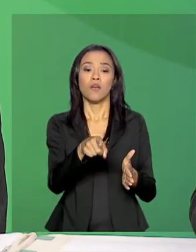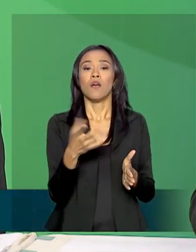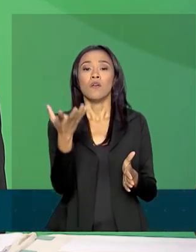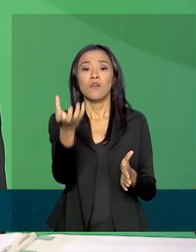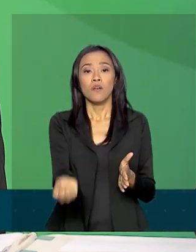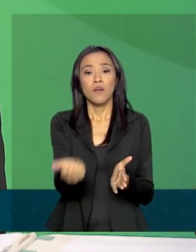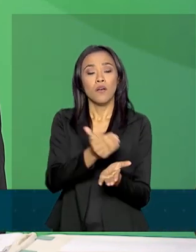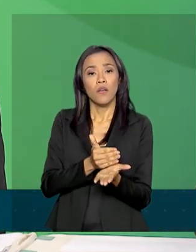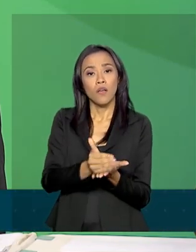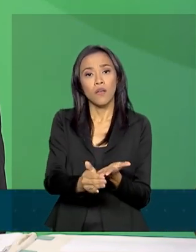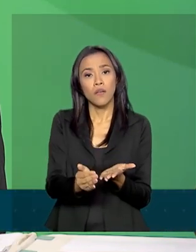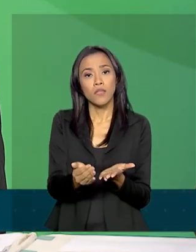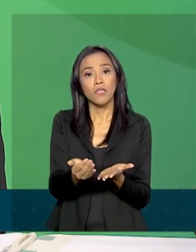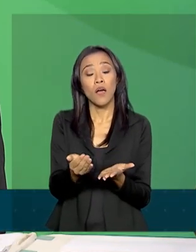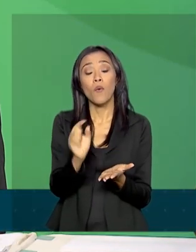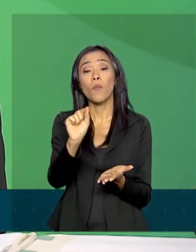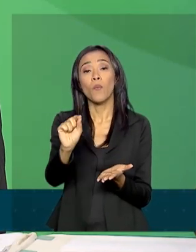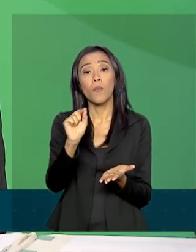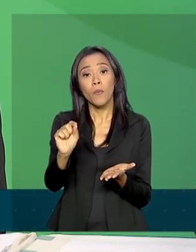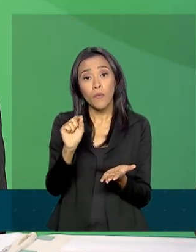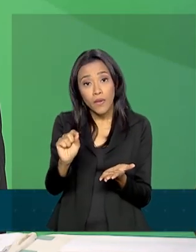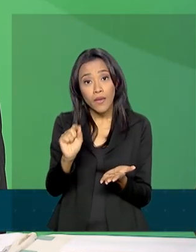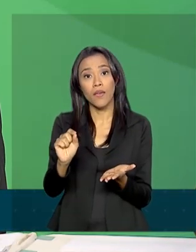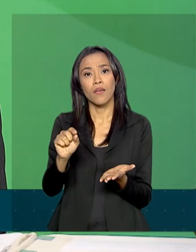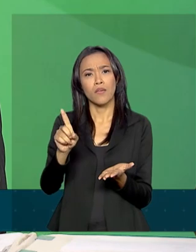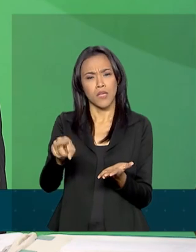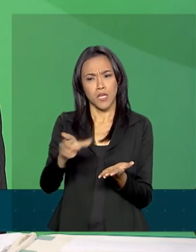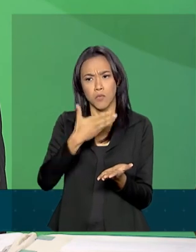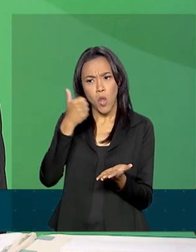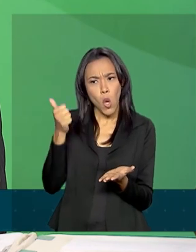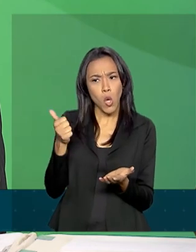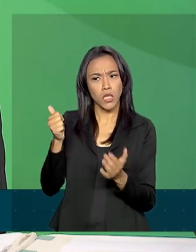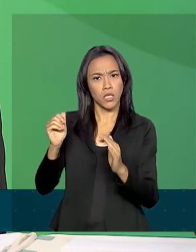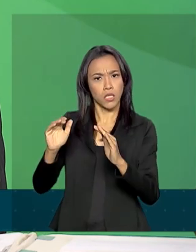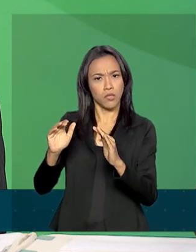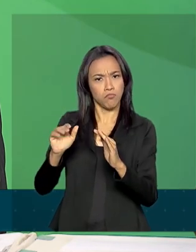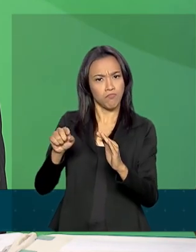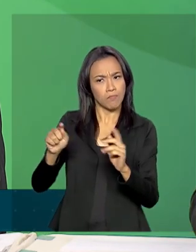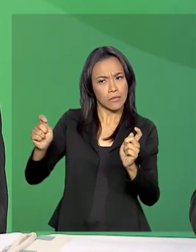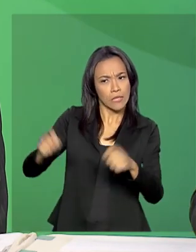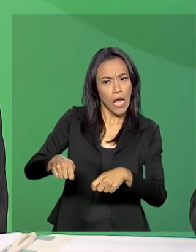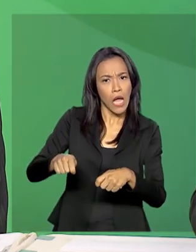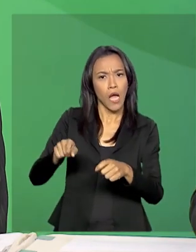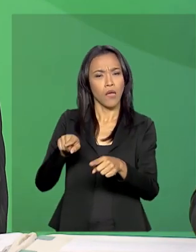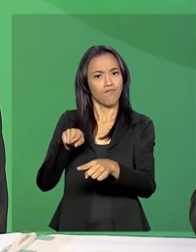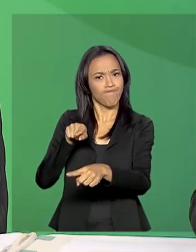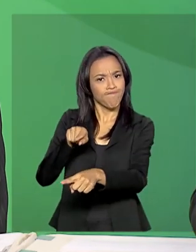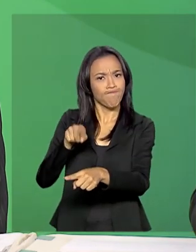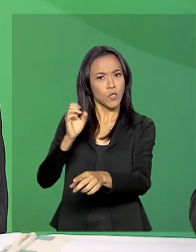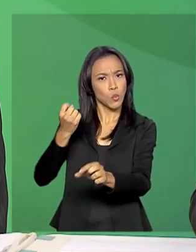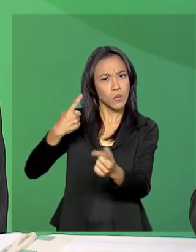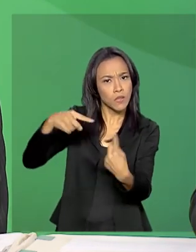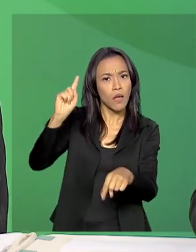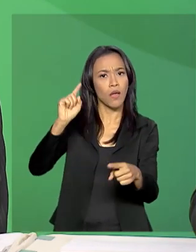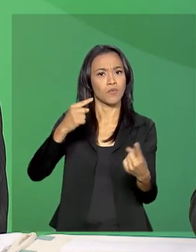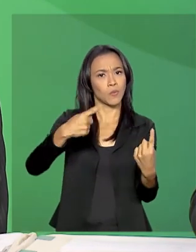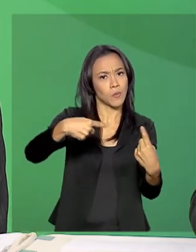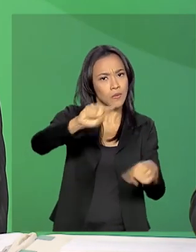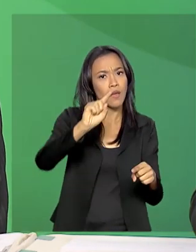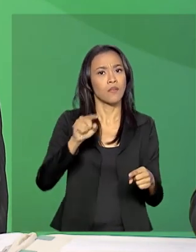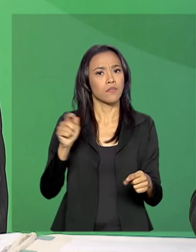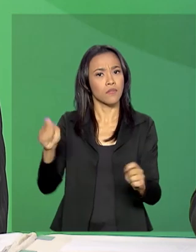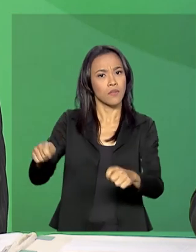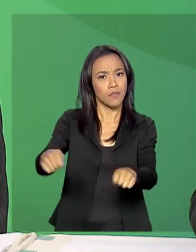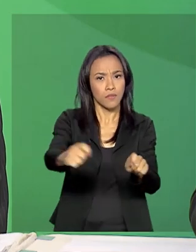tiver as melhores condições em termos de impacto social, né? Quem tiver o maior potencial de a gente ter sucesso e ter